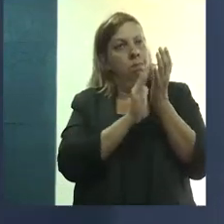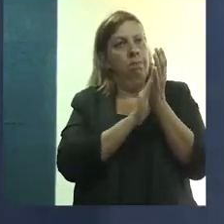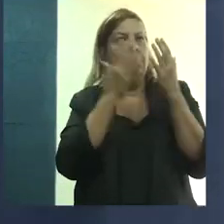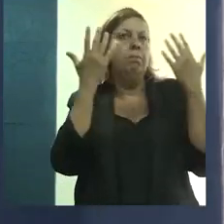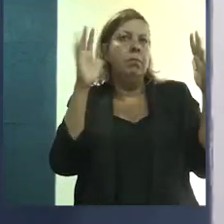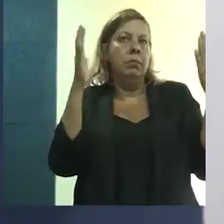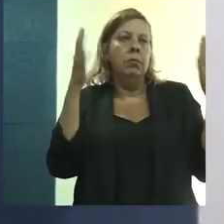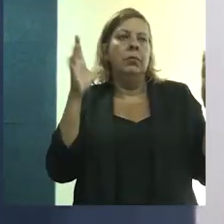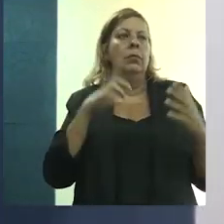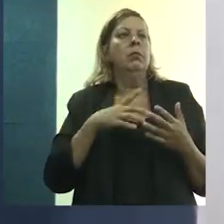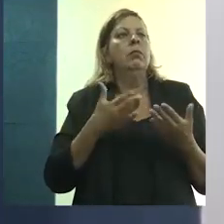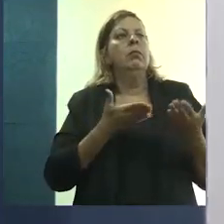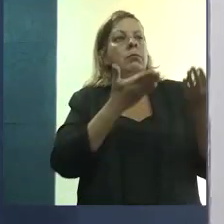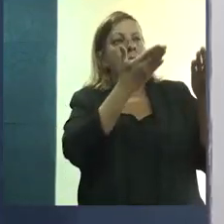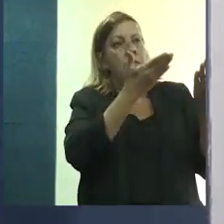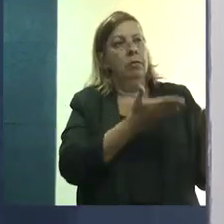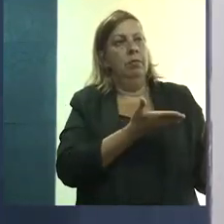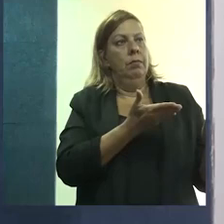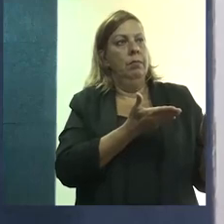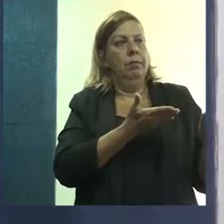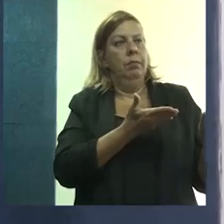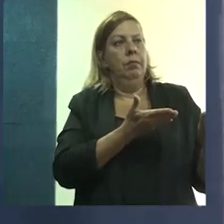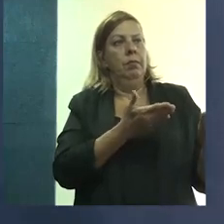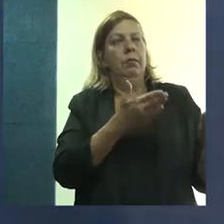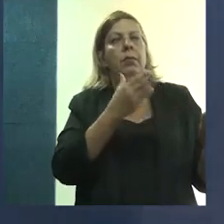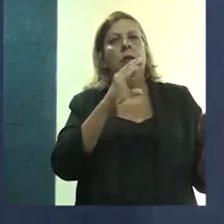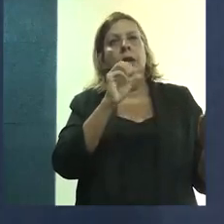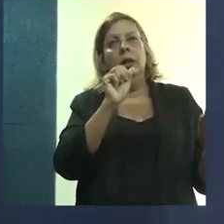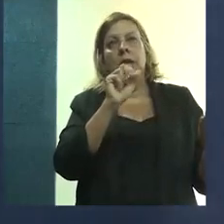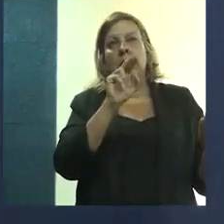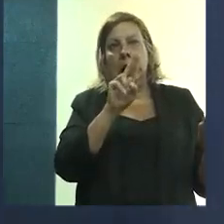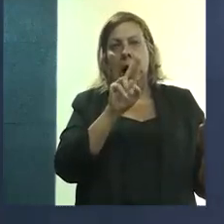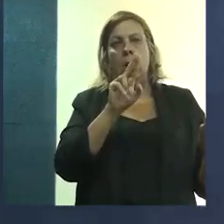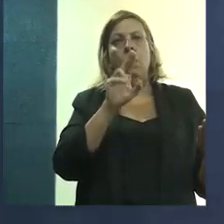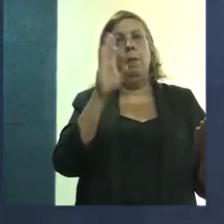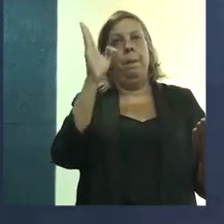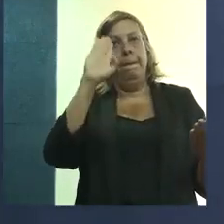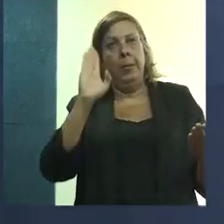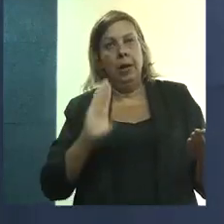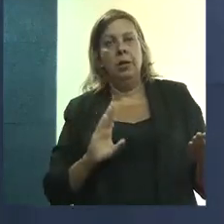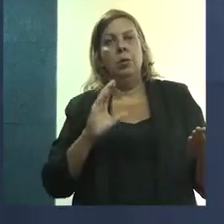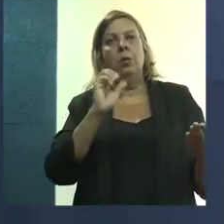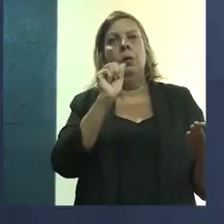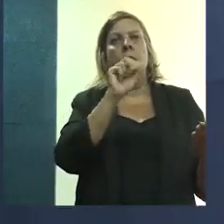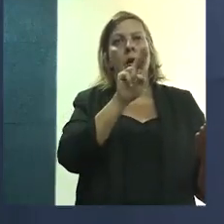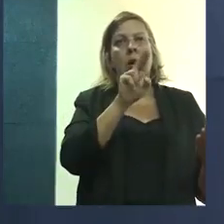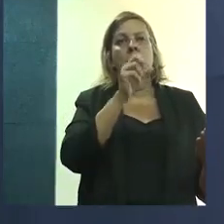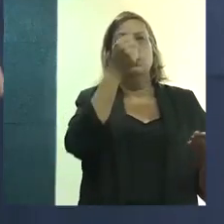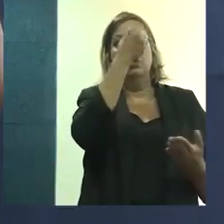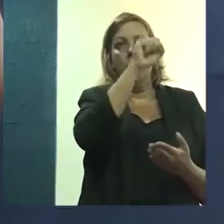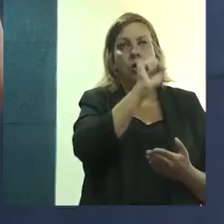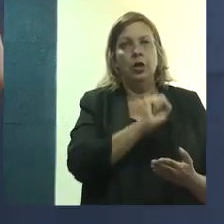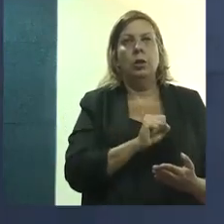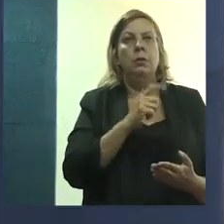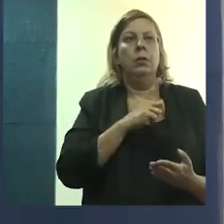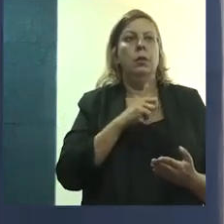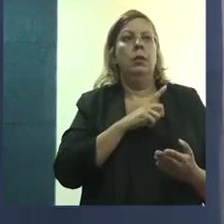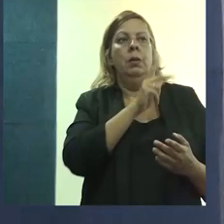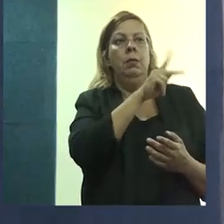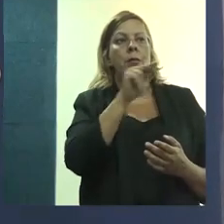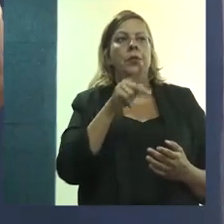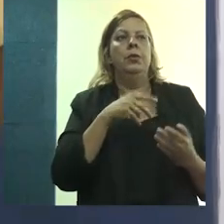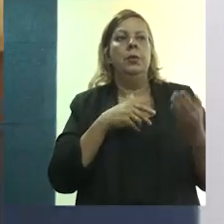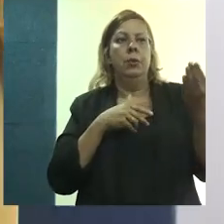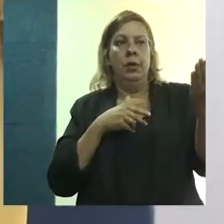parabenizar tanto o CAL BR quanto o CAL Sergipe, na figura